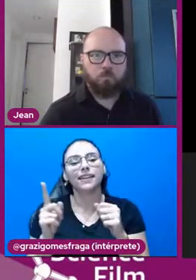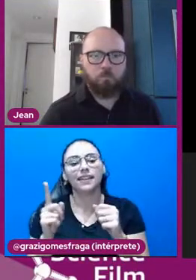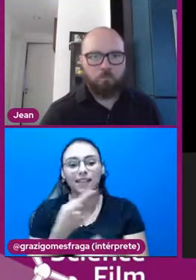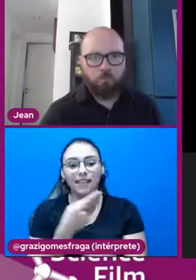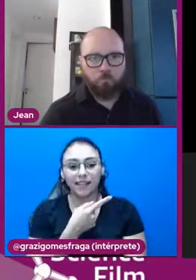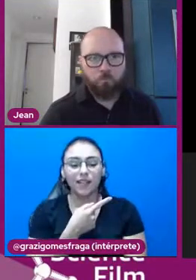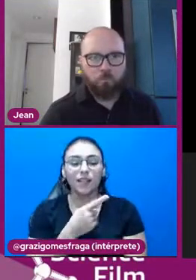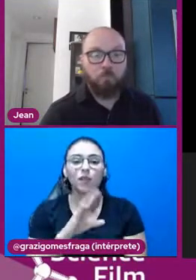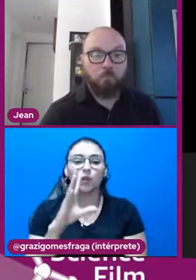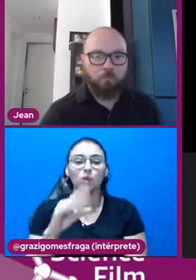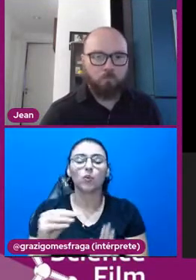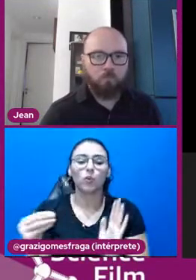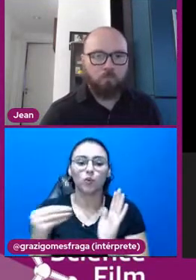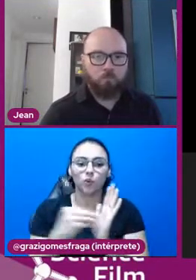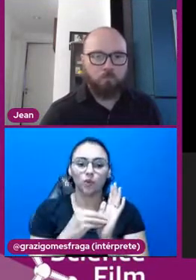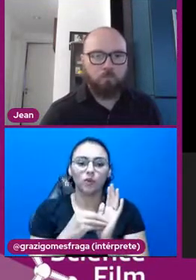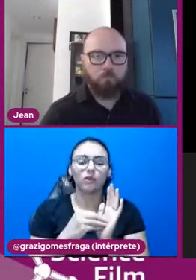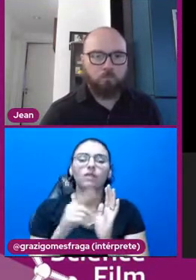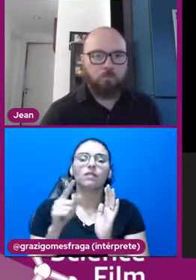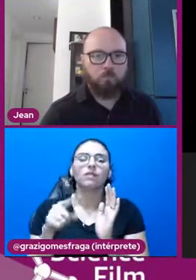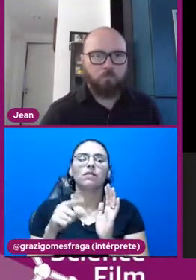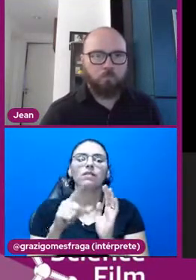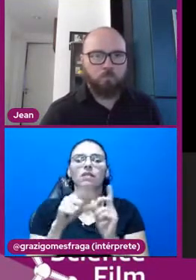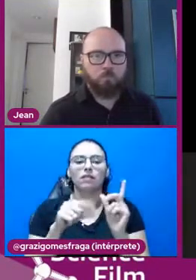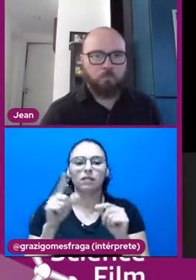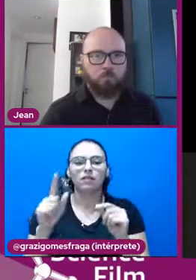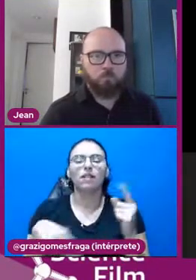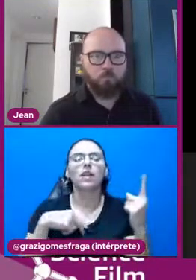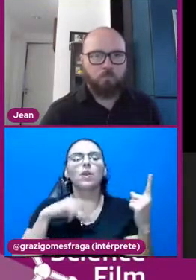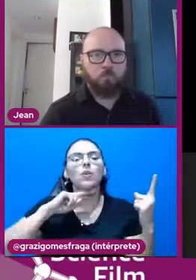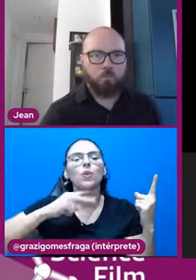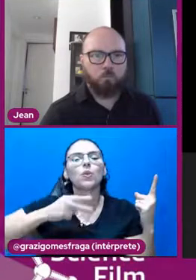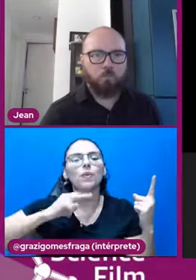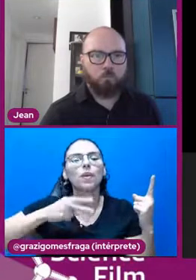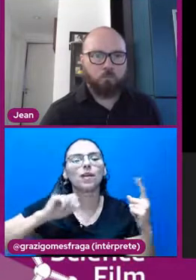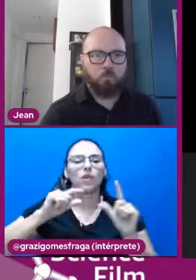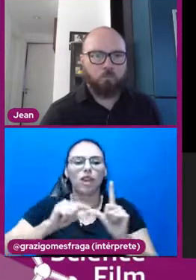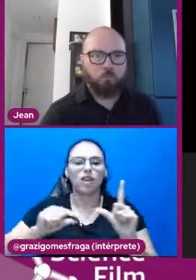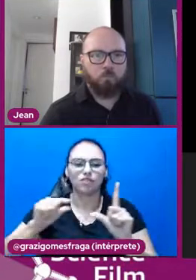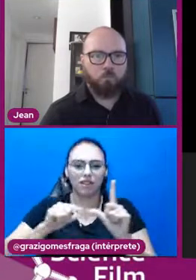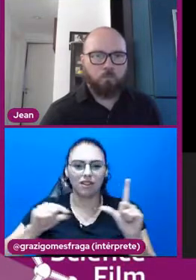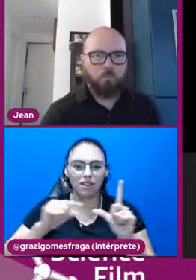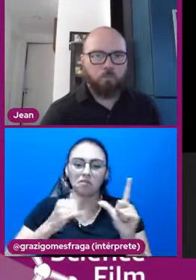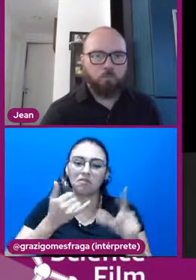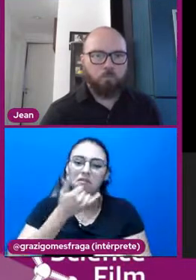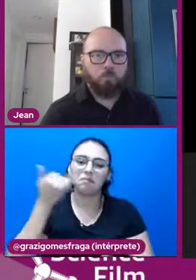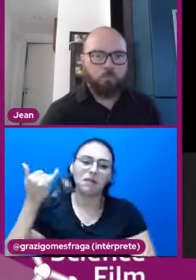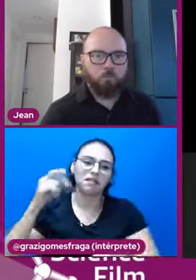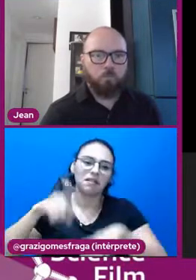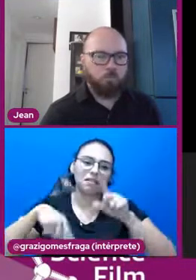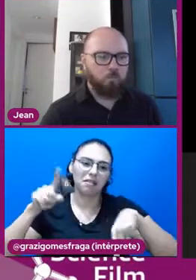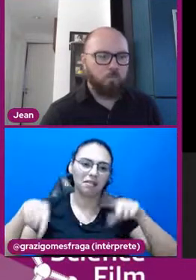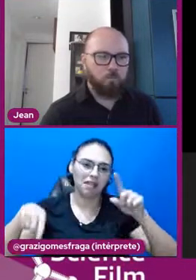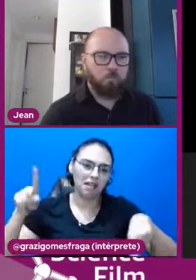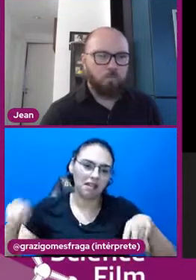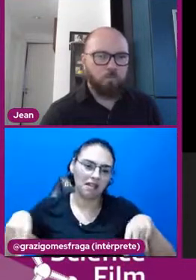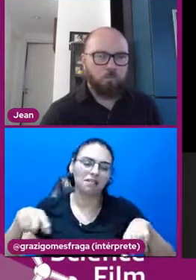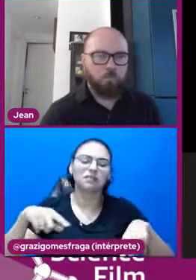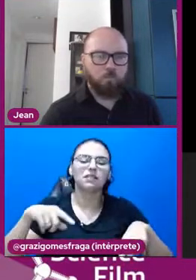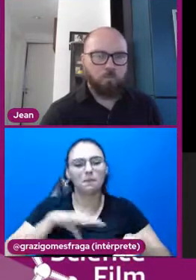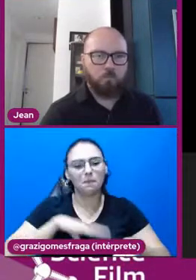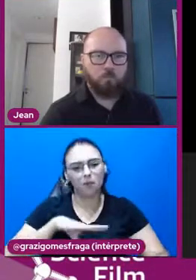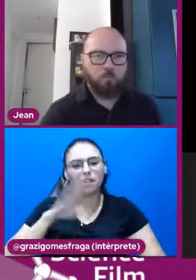publicado na nossa amostra está dublado ou legendado, dependendo da faixa etária. Tudo para o português brasileiro, então,